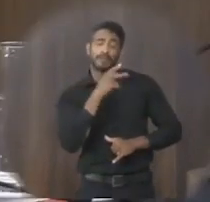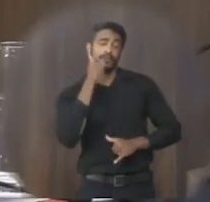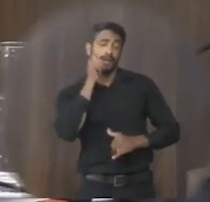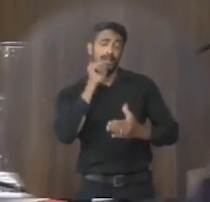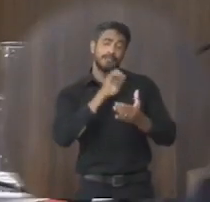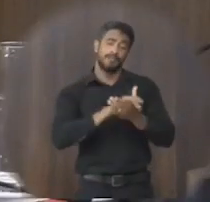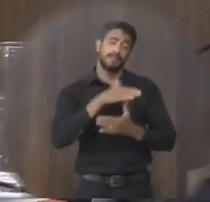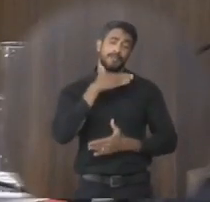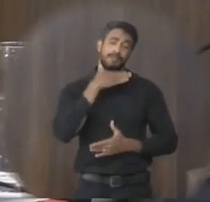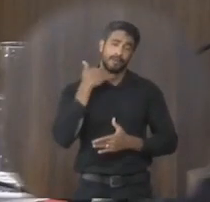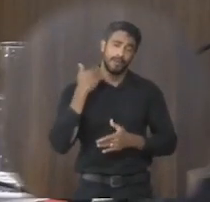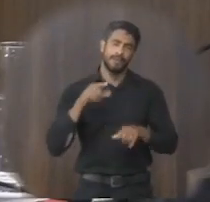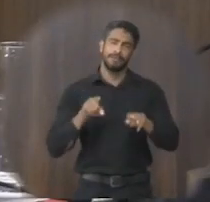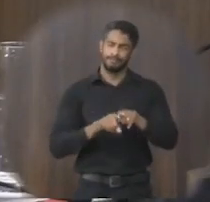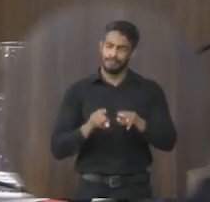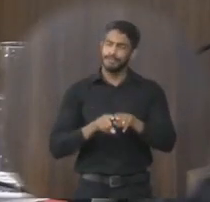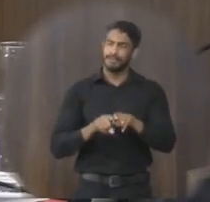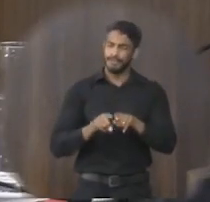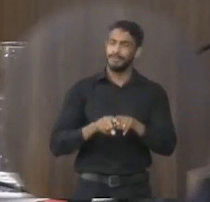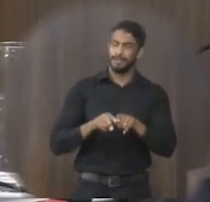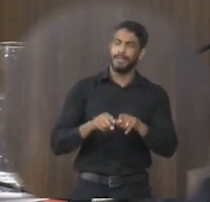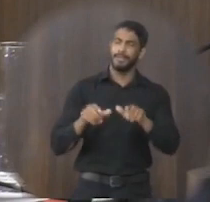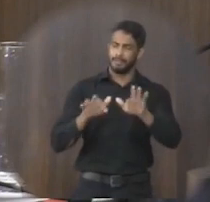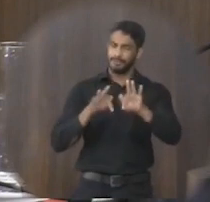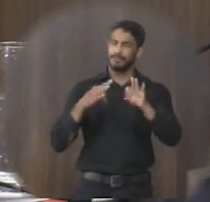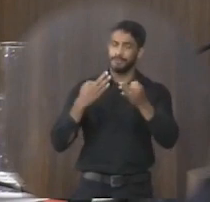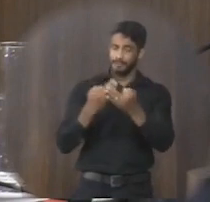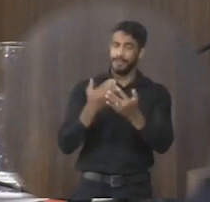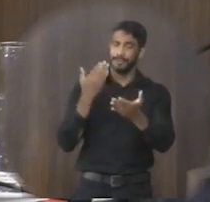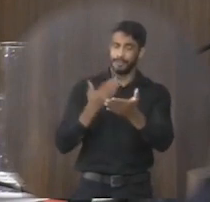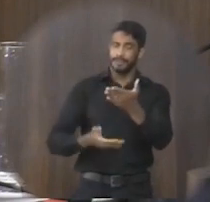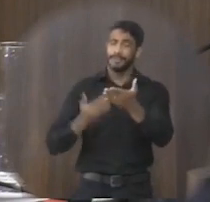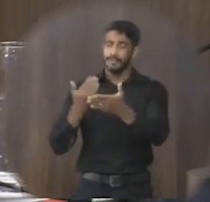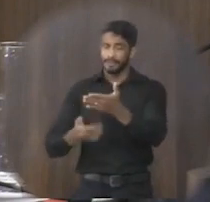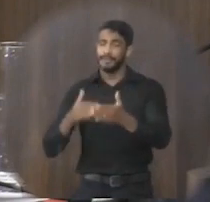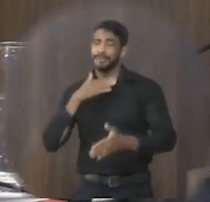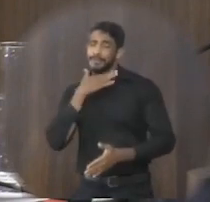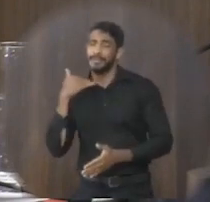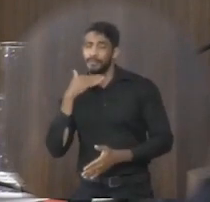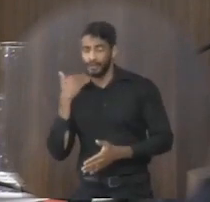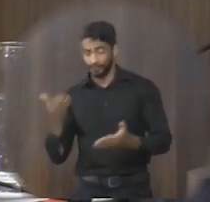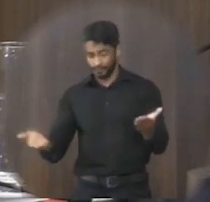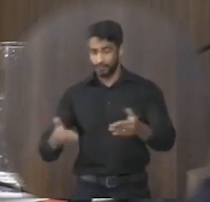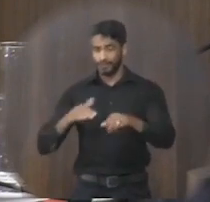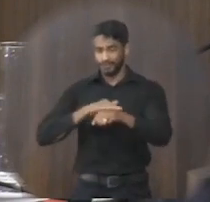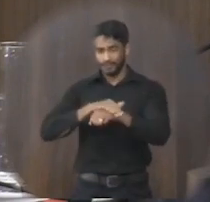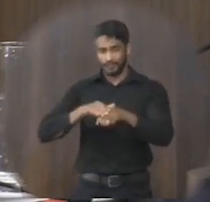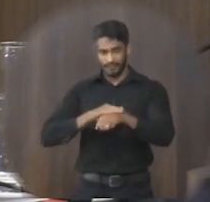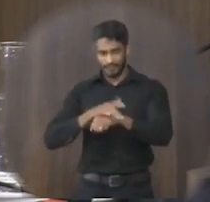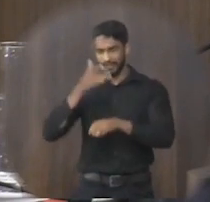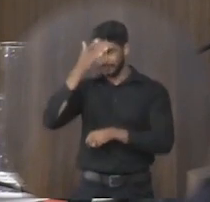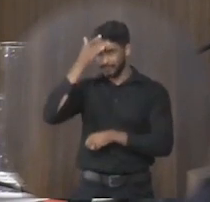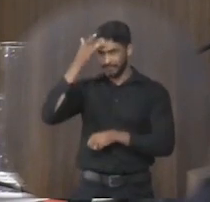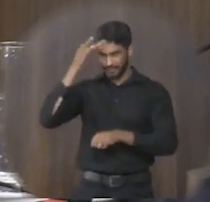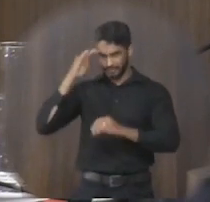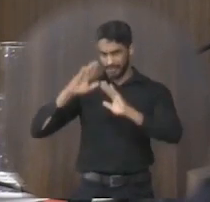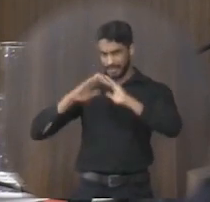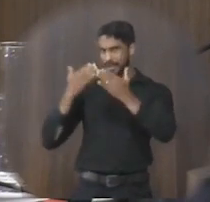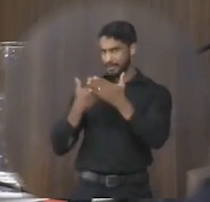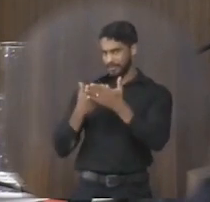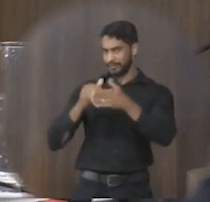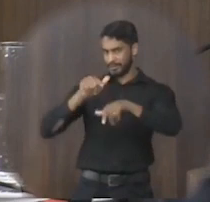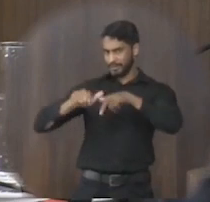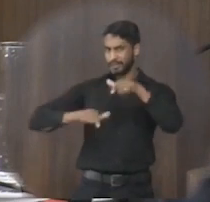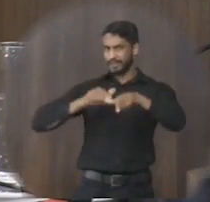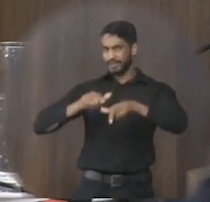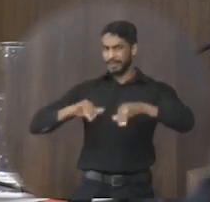demais outros que perderam seus sentidos queridos. Hoje eu estive conversando com a funcionária da creche que